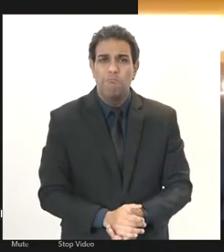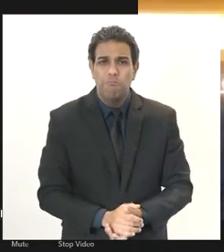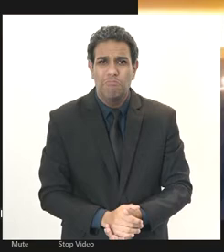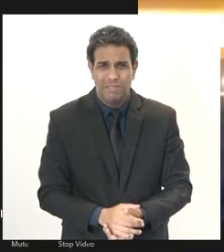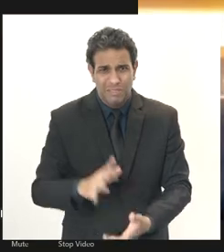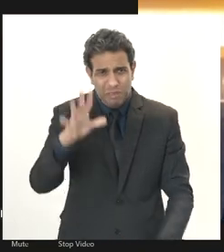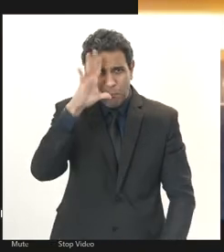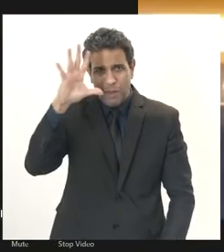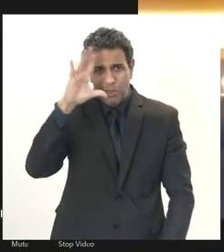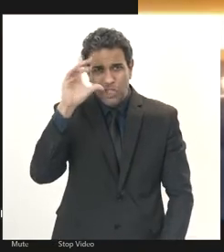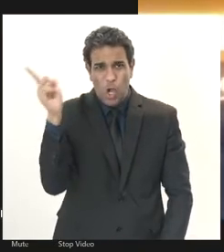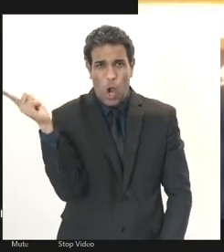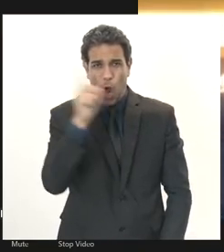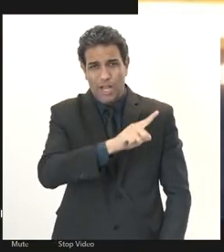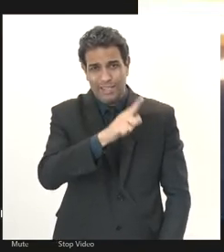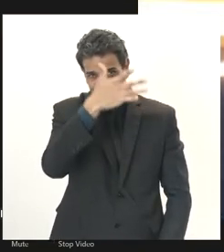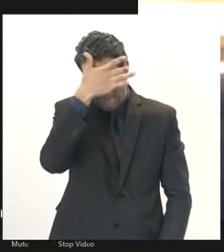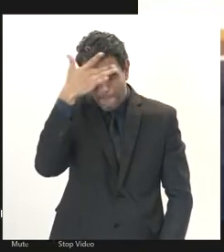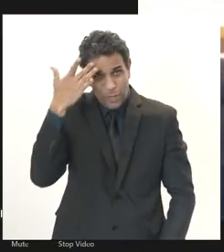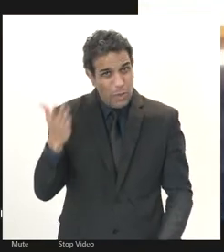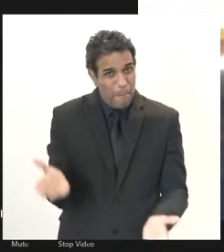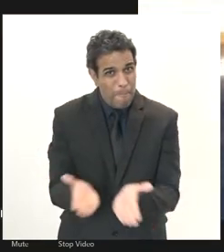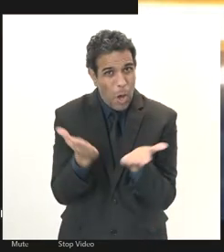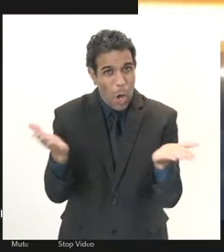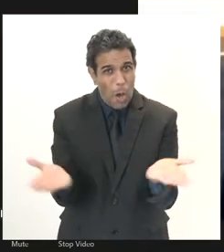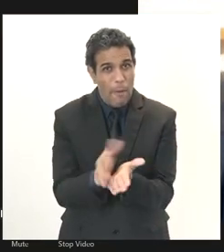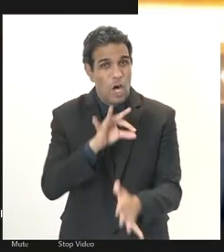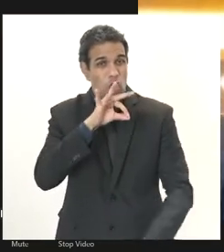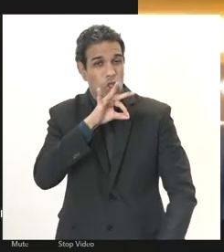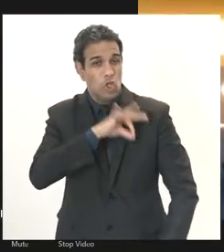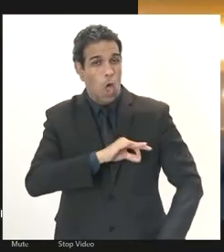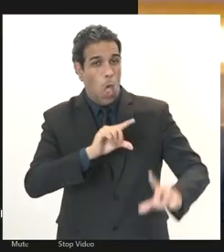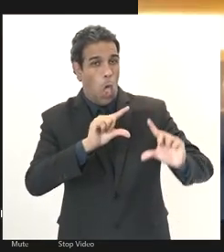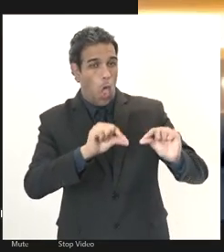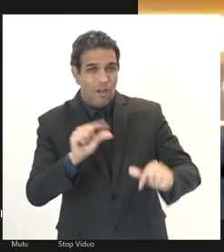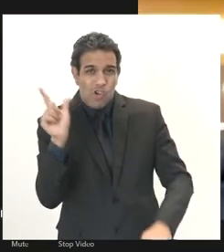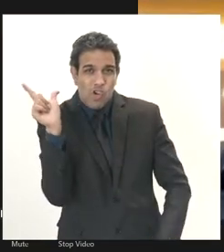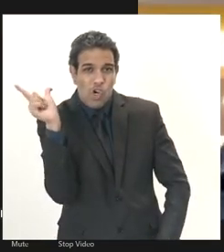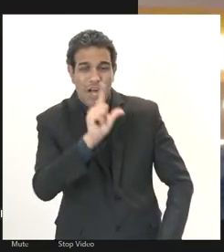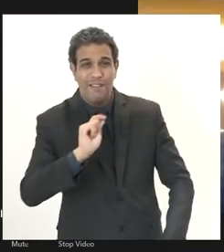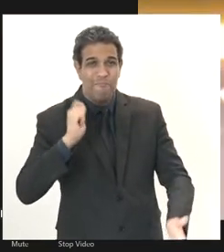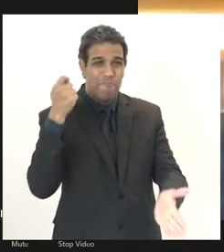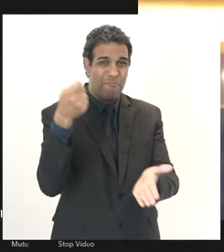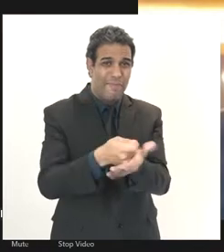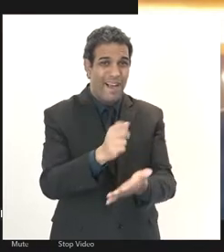valores que eles ganham com uma poupança que tenha sido